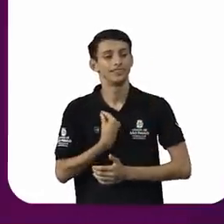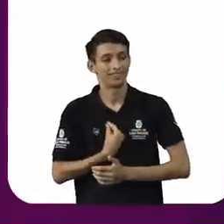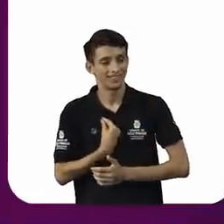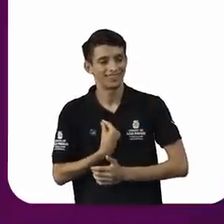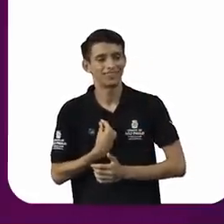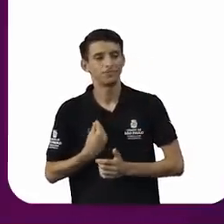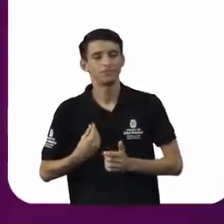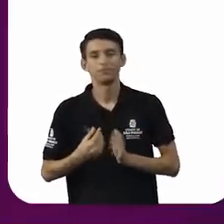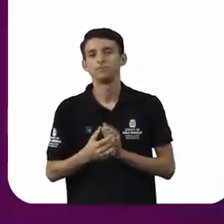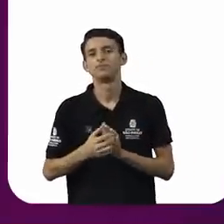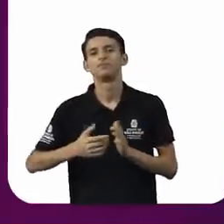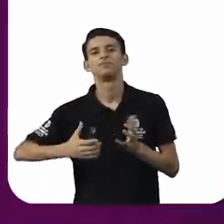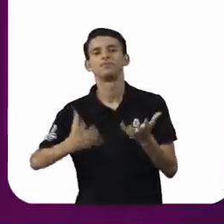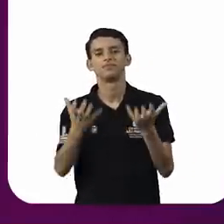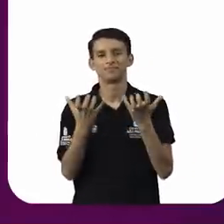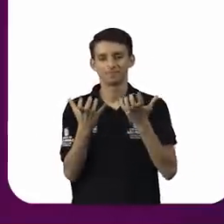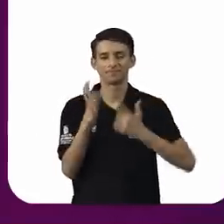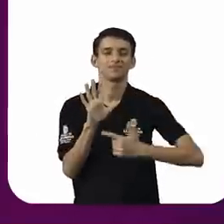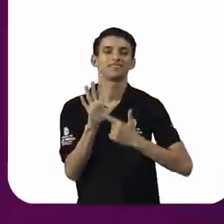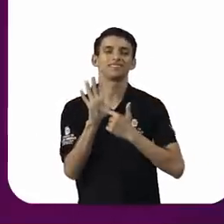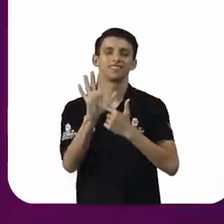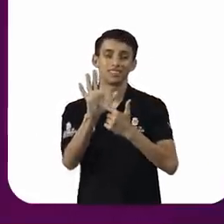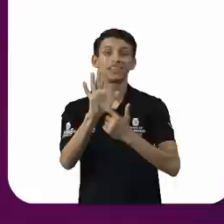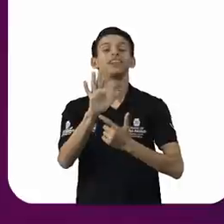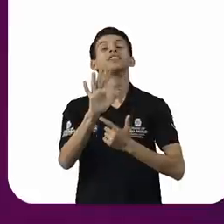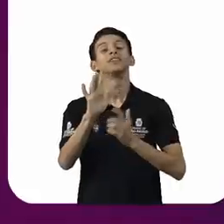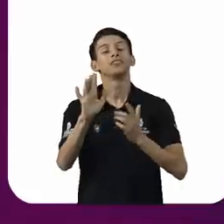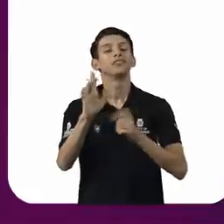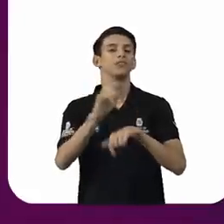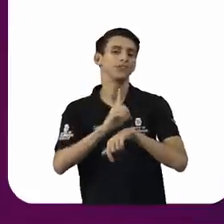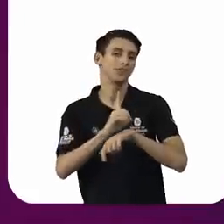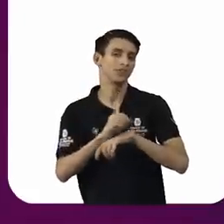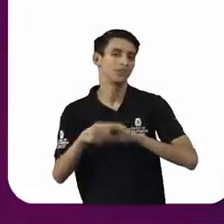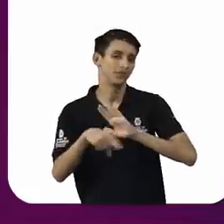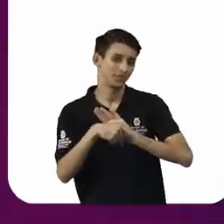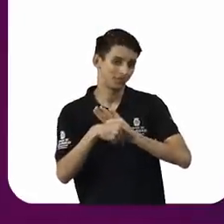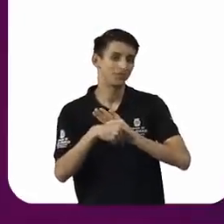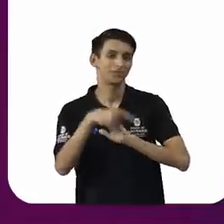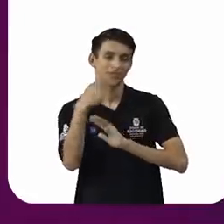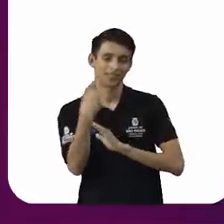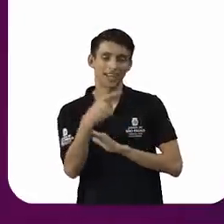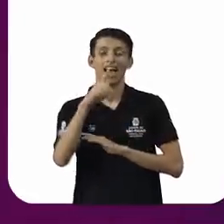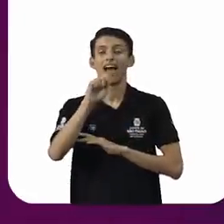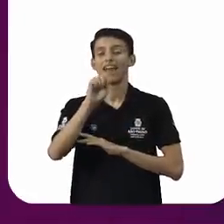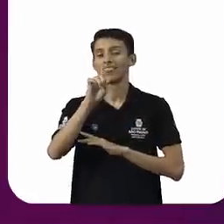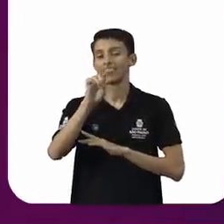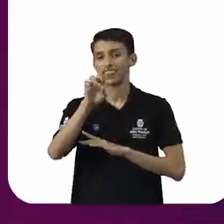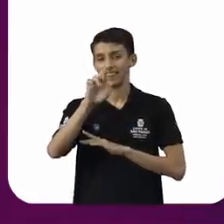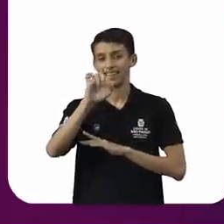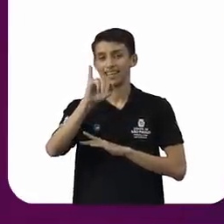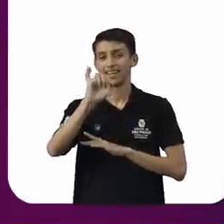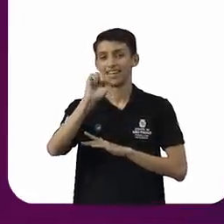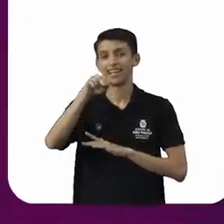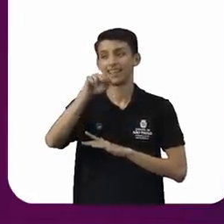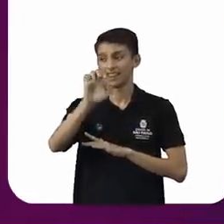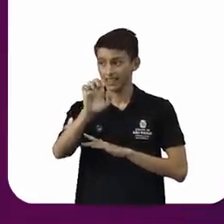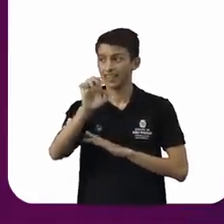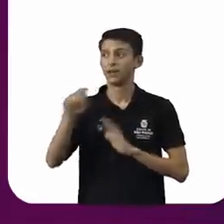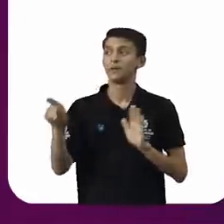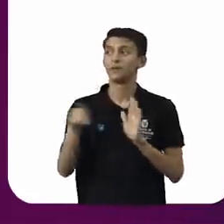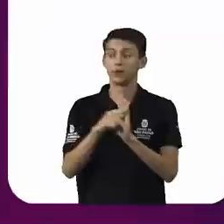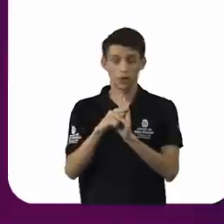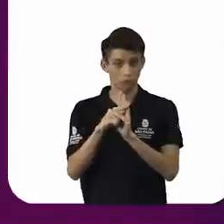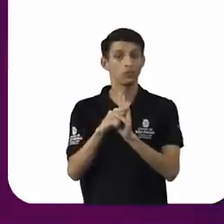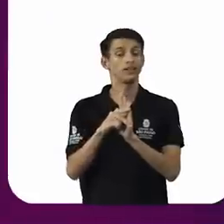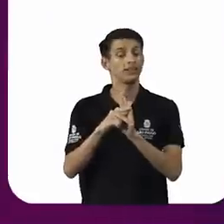apresentar a doutora Adriane Reis de Araújo. A doutora Adriane, ela é procuradora regional do